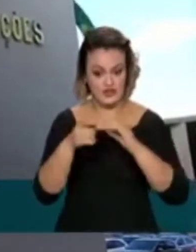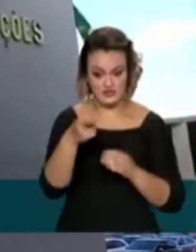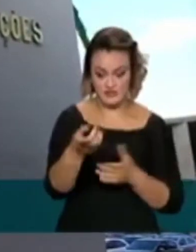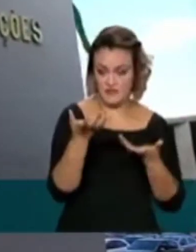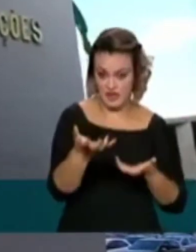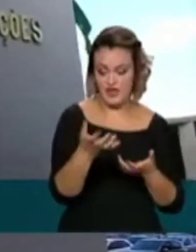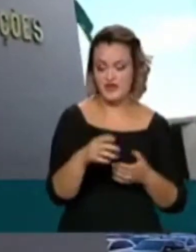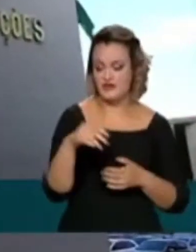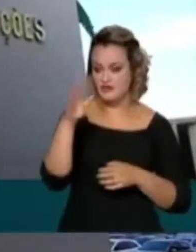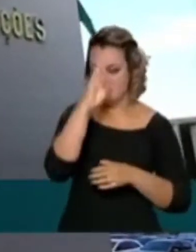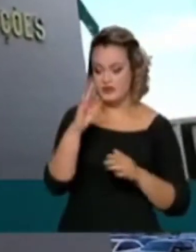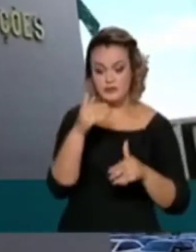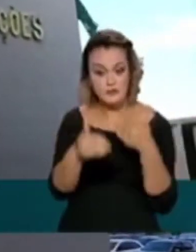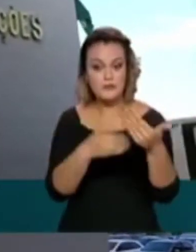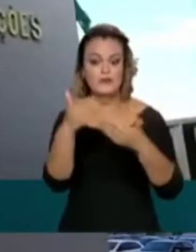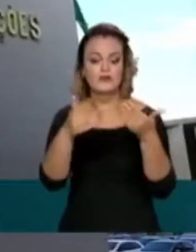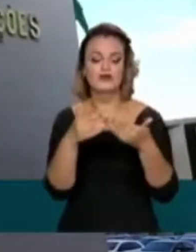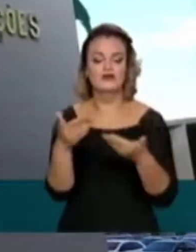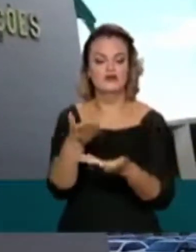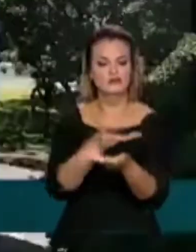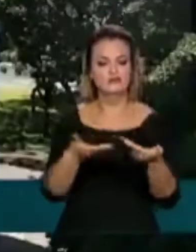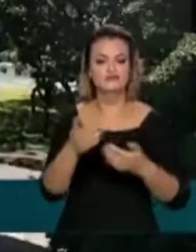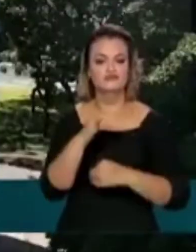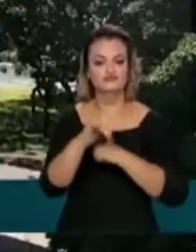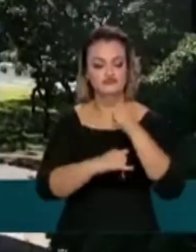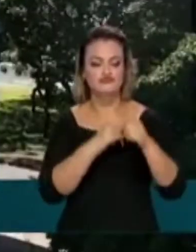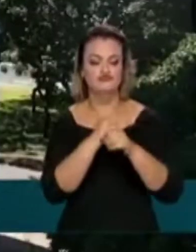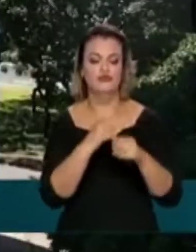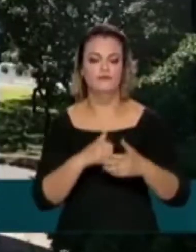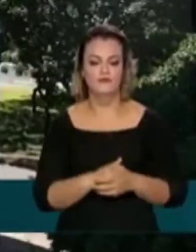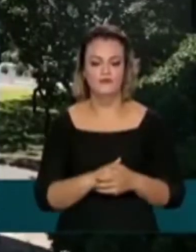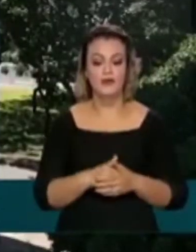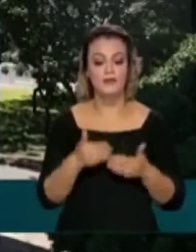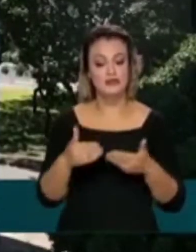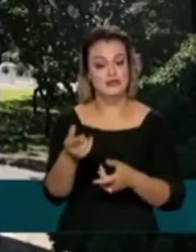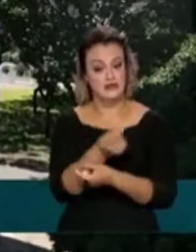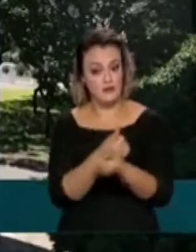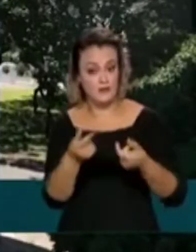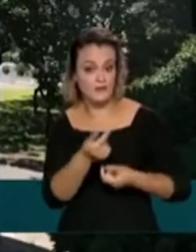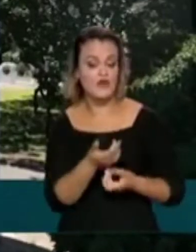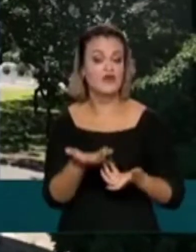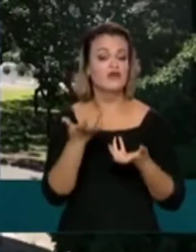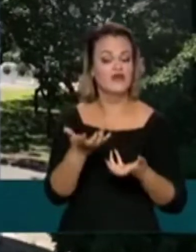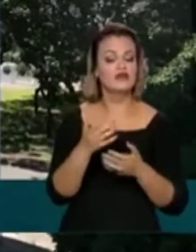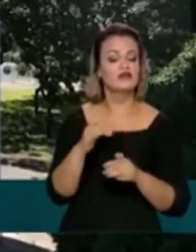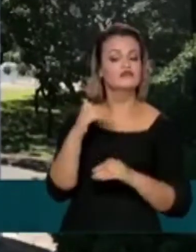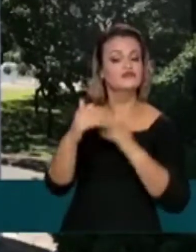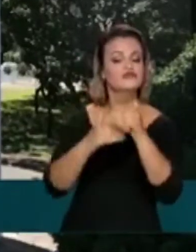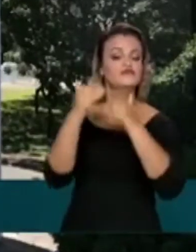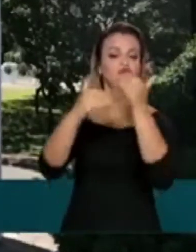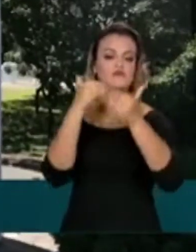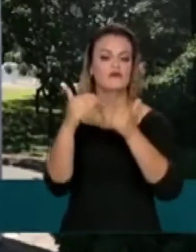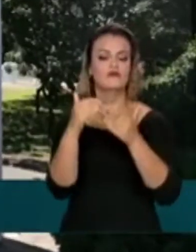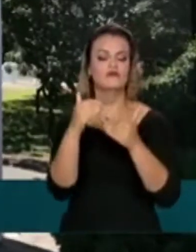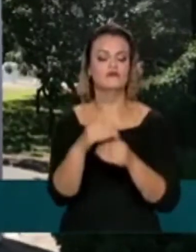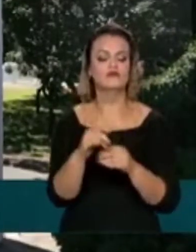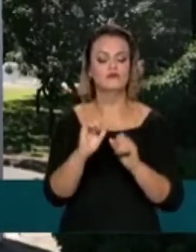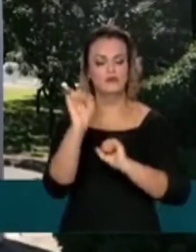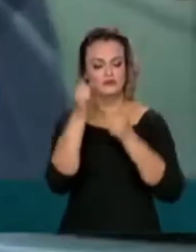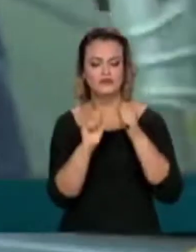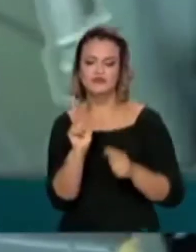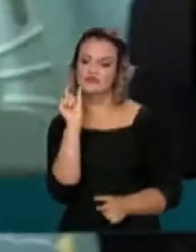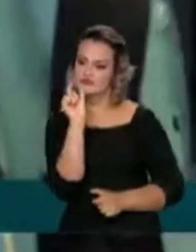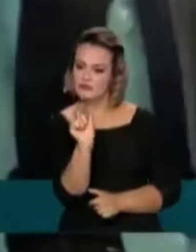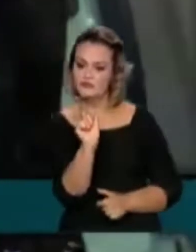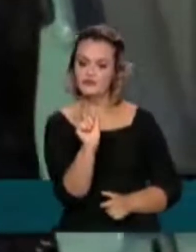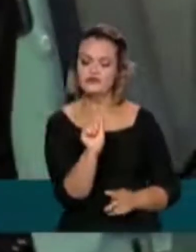país continue com os avanços no mundo digital. O Ministério da Economia trabalha em um plano de desenvolvimento de semicondutores